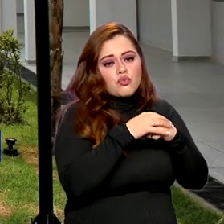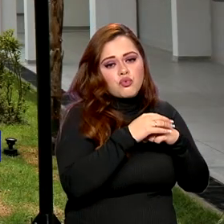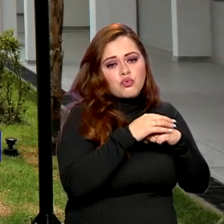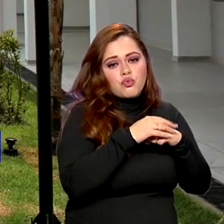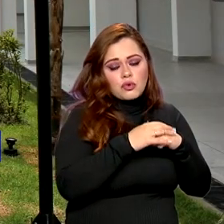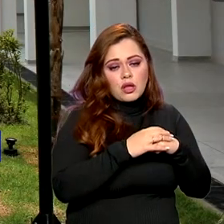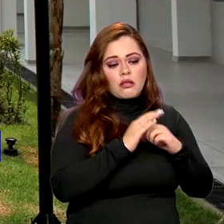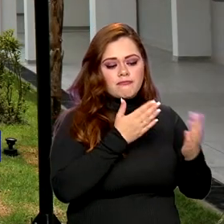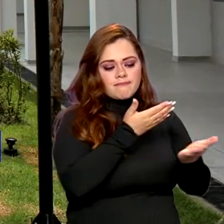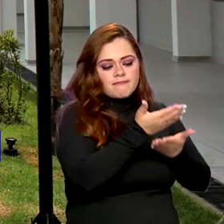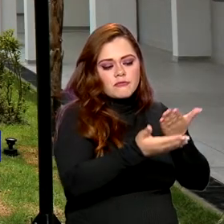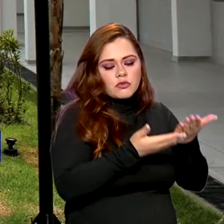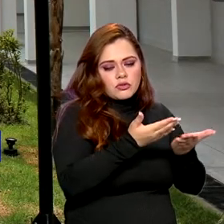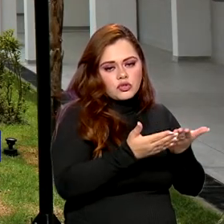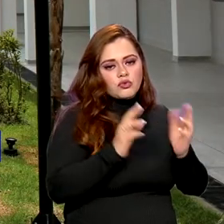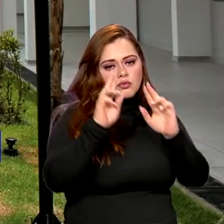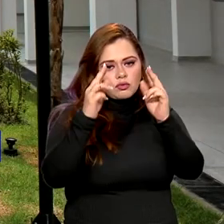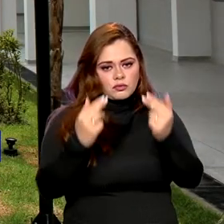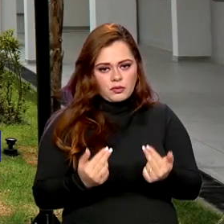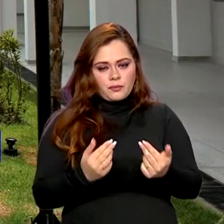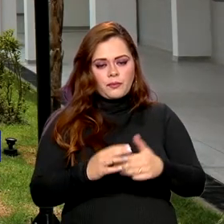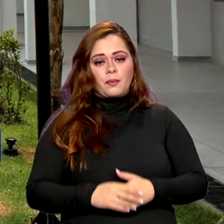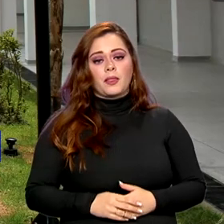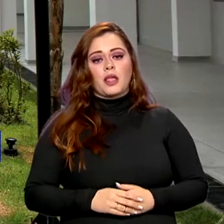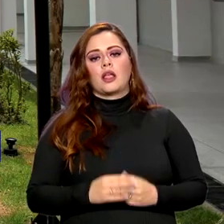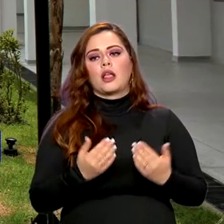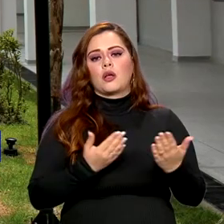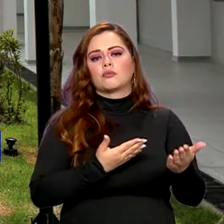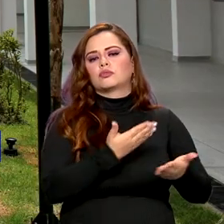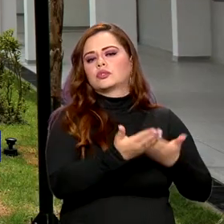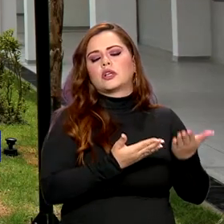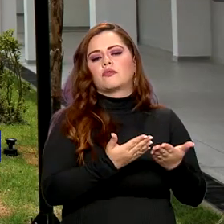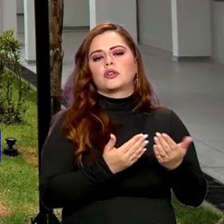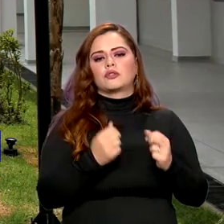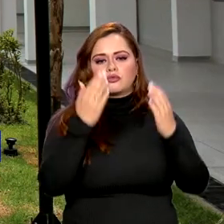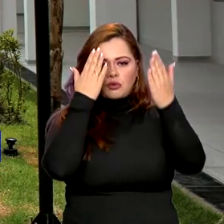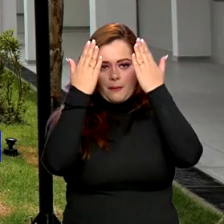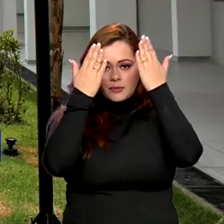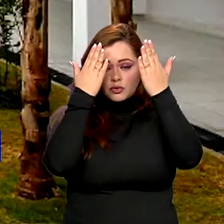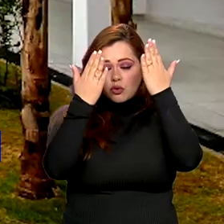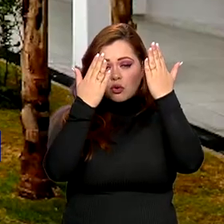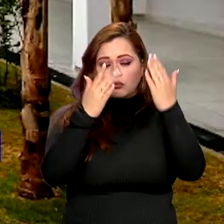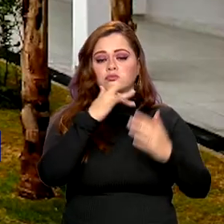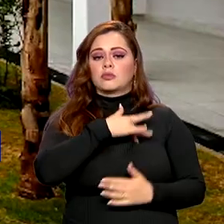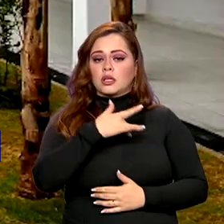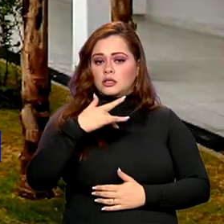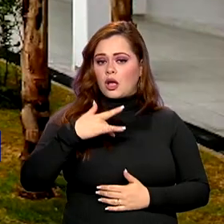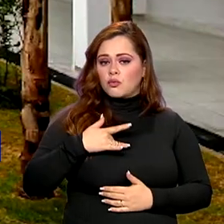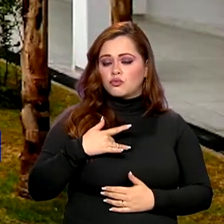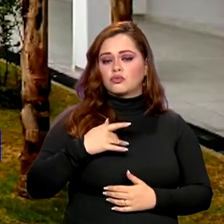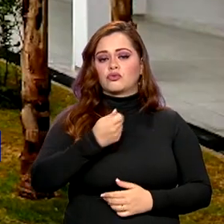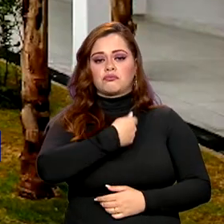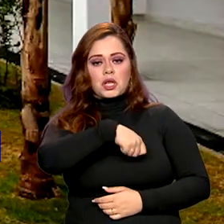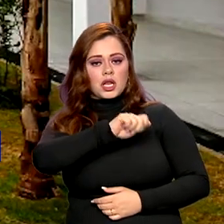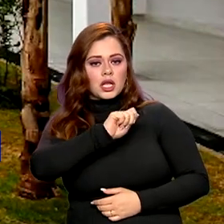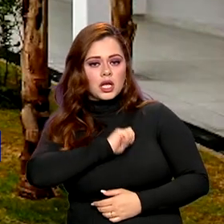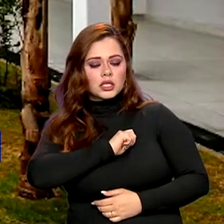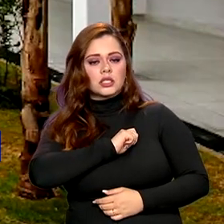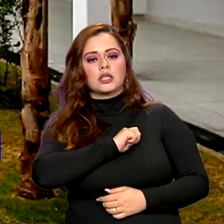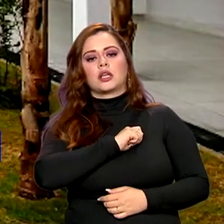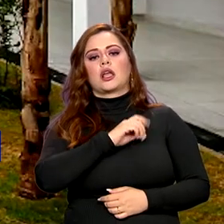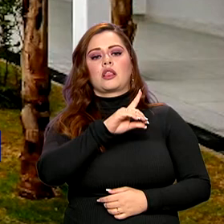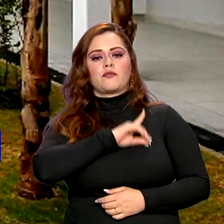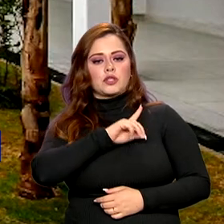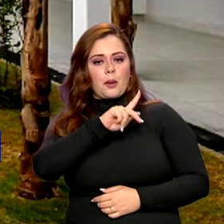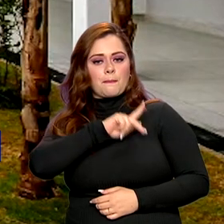São oferecidos serviços como apoio psicológico, atendimento em saúde, delegacias, defesoria